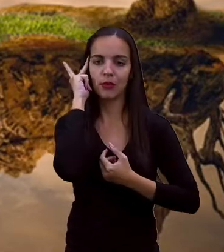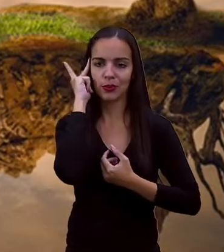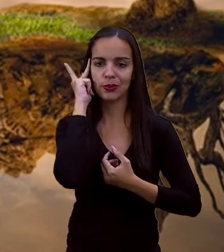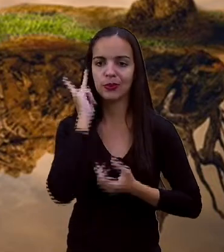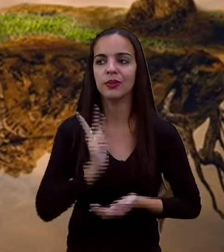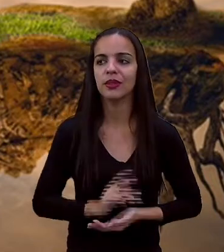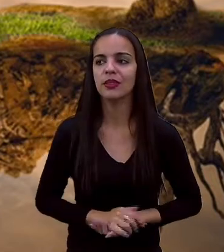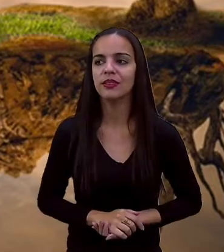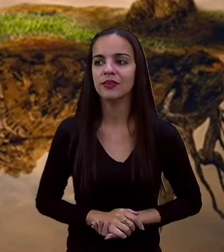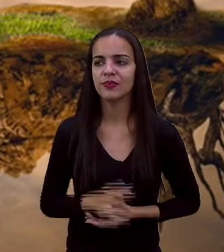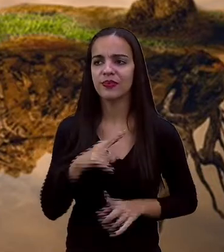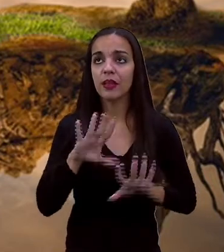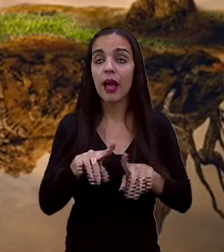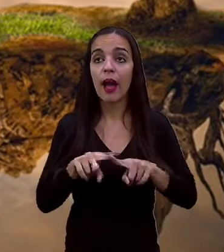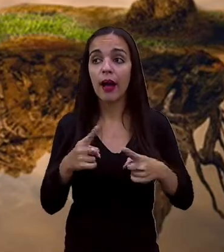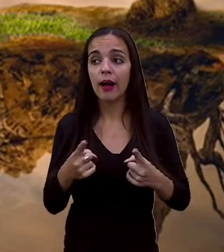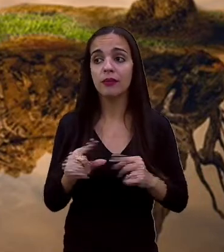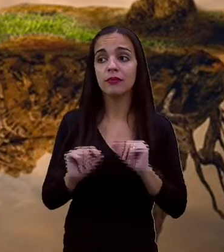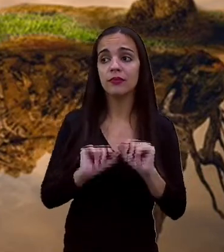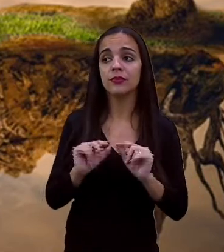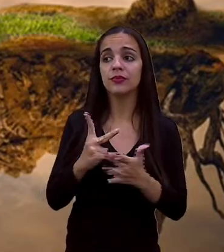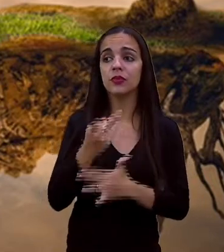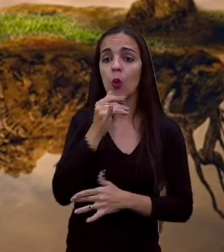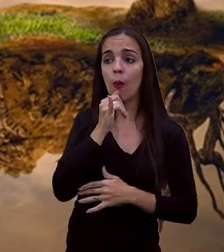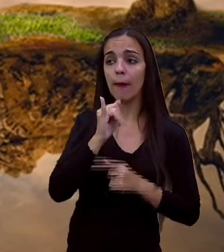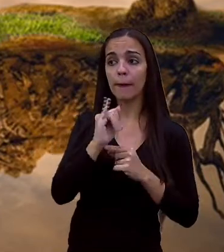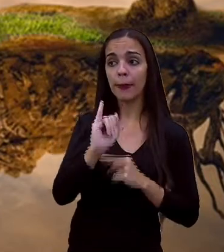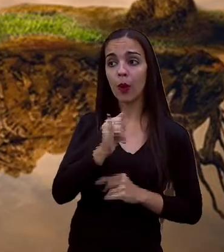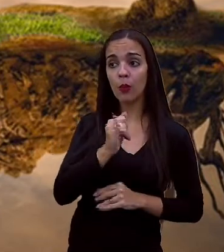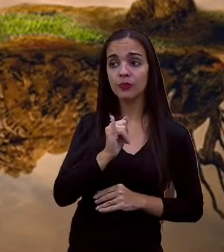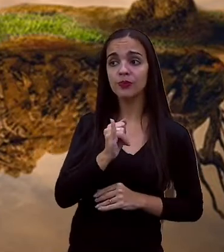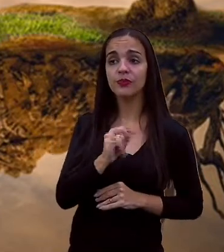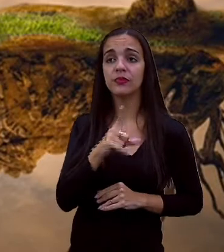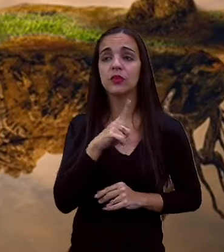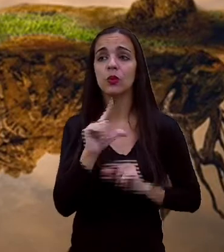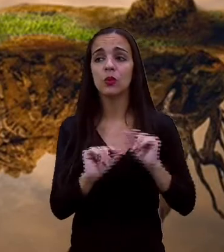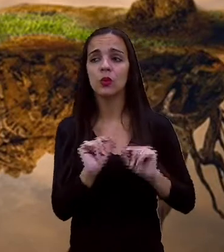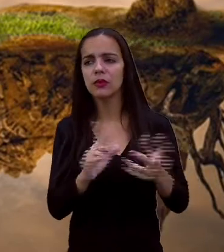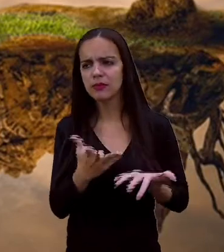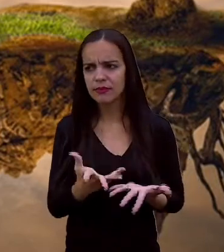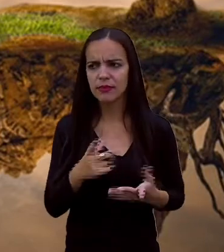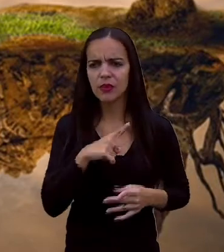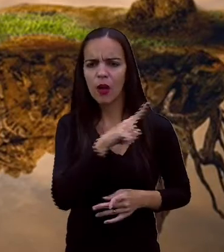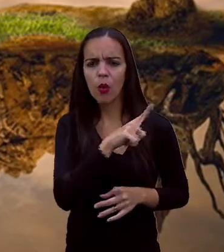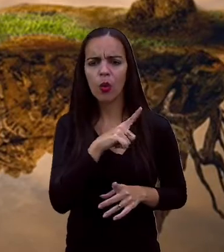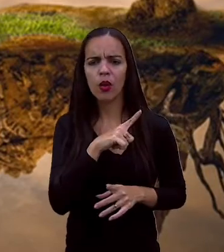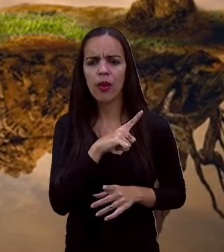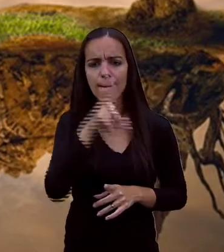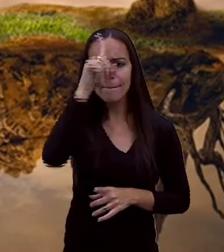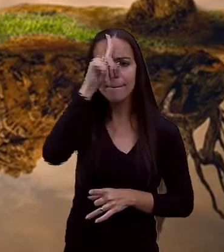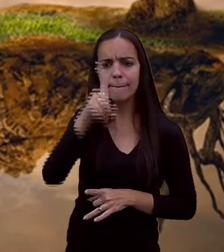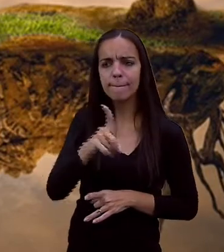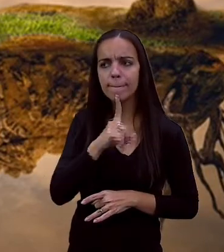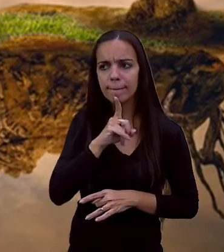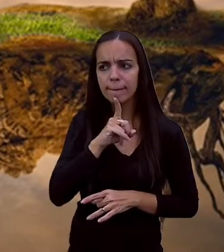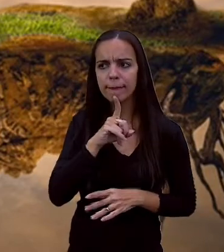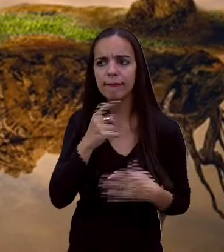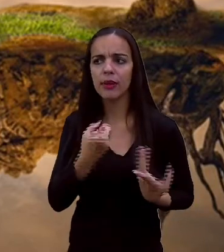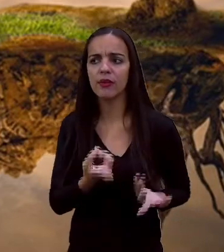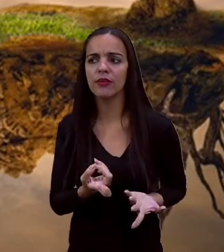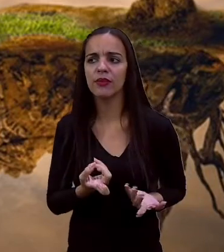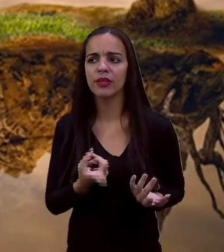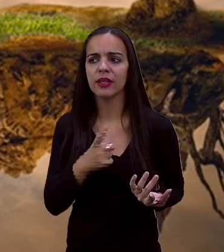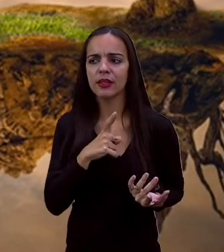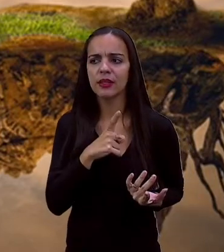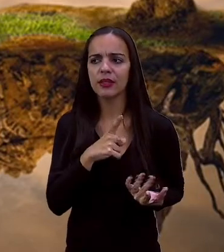Além do que, ele está contando, ele está contando na superfície do texto, né? E tem uma história